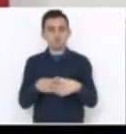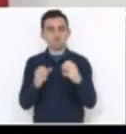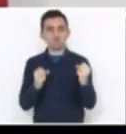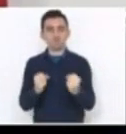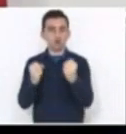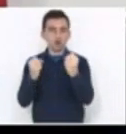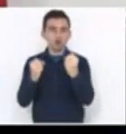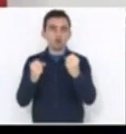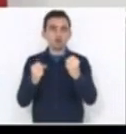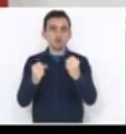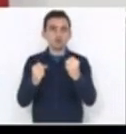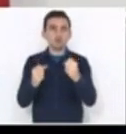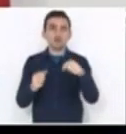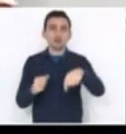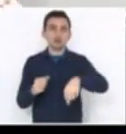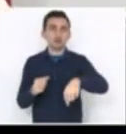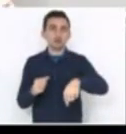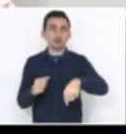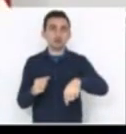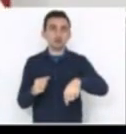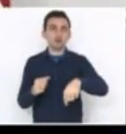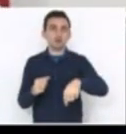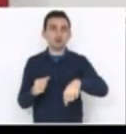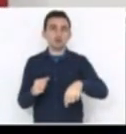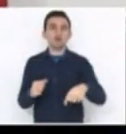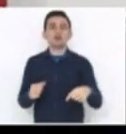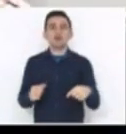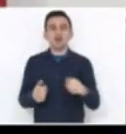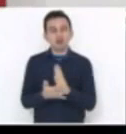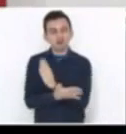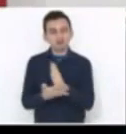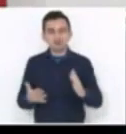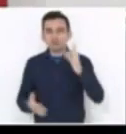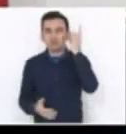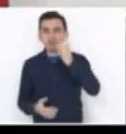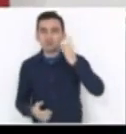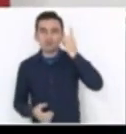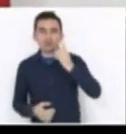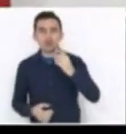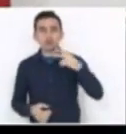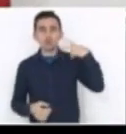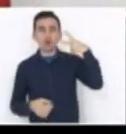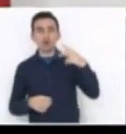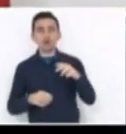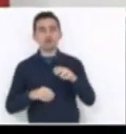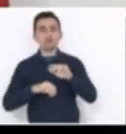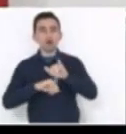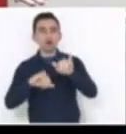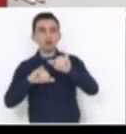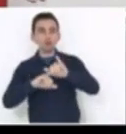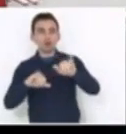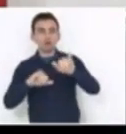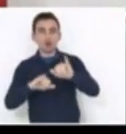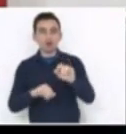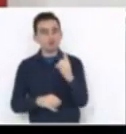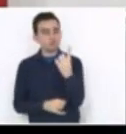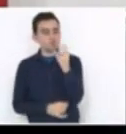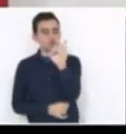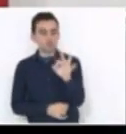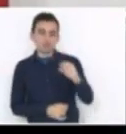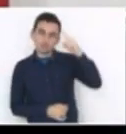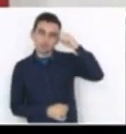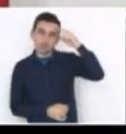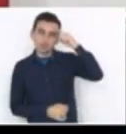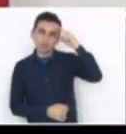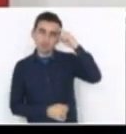construção do parlamento. Aqueles deputados que fizerem política só com o cheque do 1%, na minha